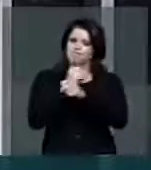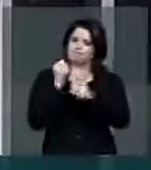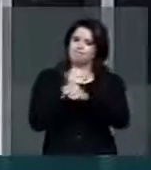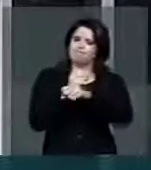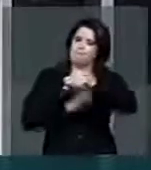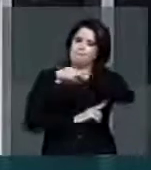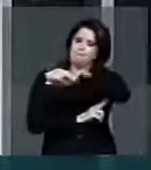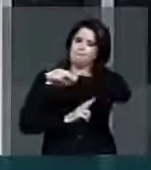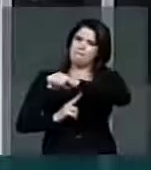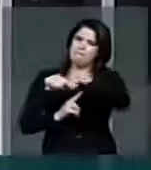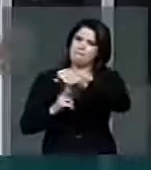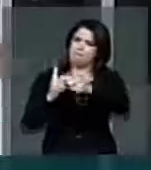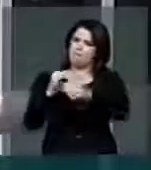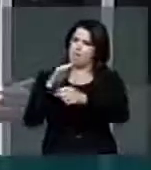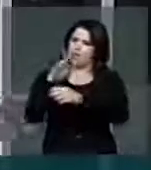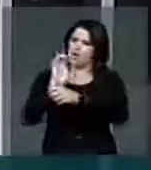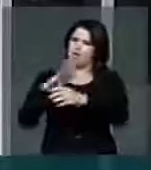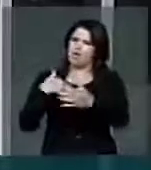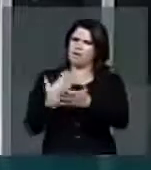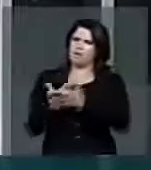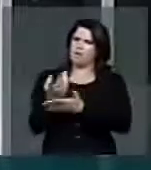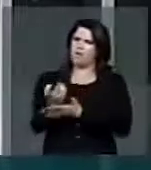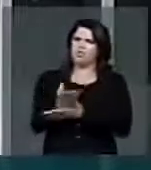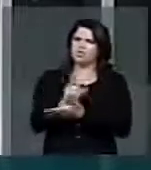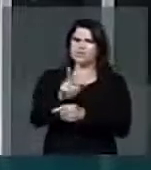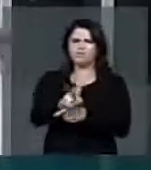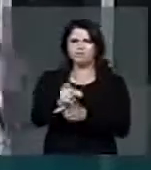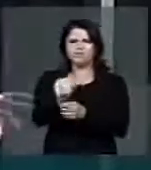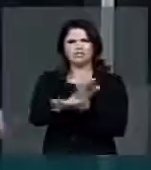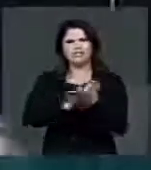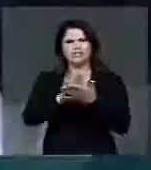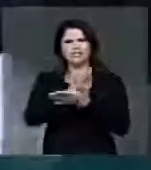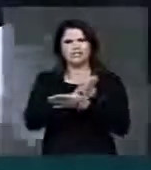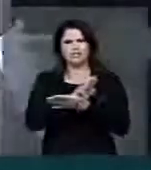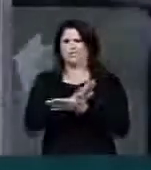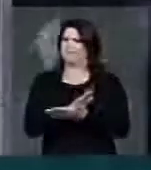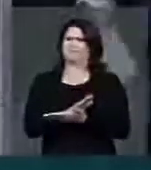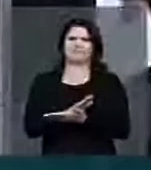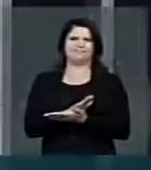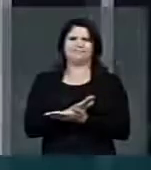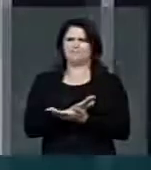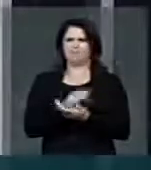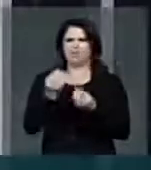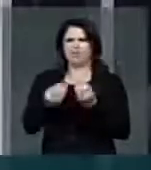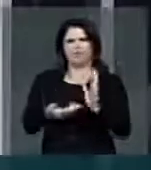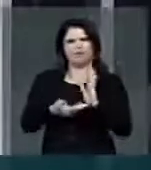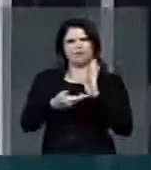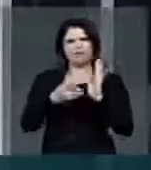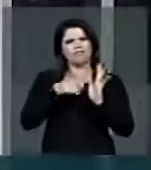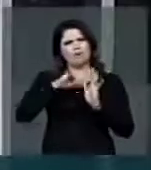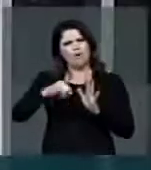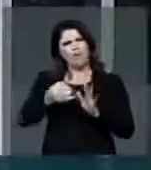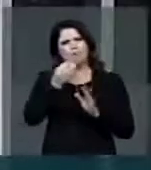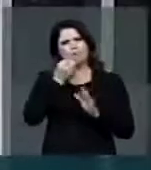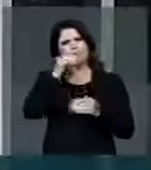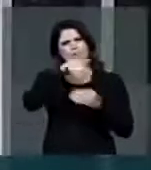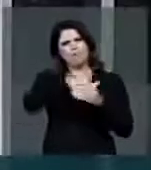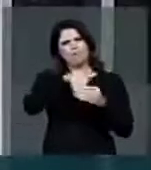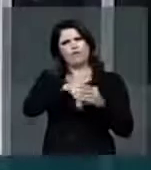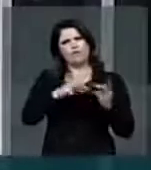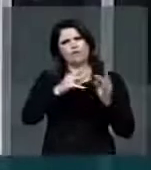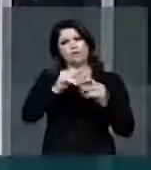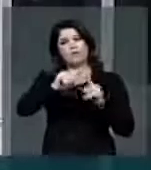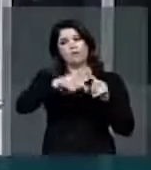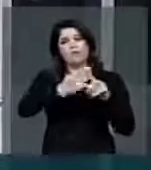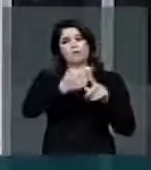pontes até hoje não tenham sido aplicados. Não é razoável, essa casa aqui teve a oportunidade de votar, que